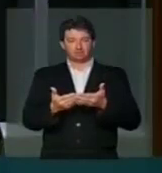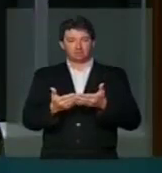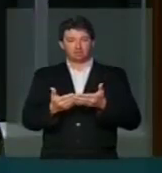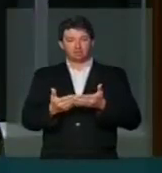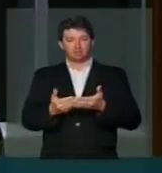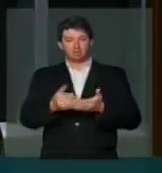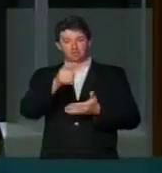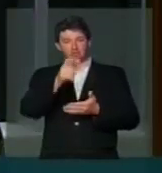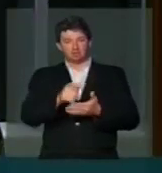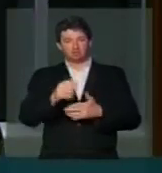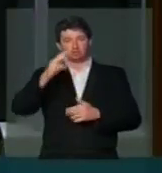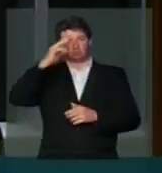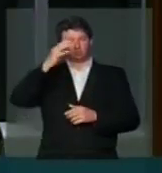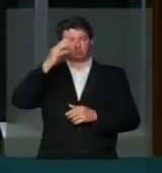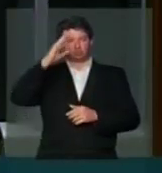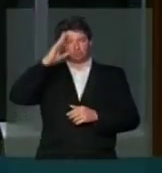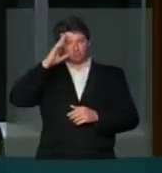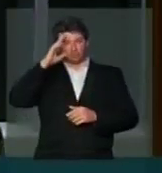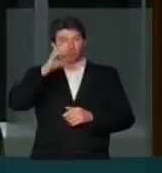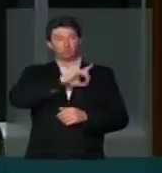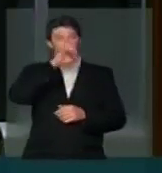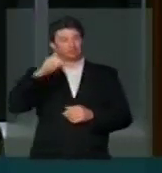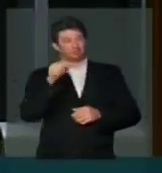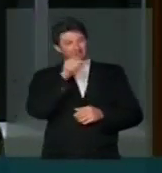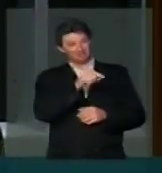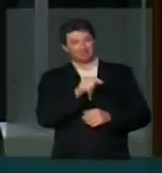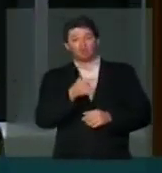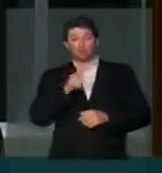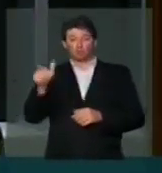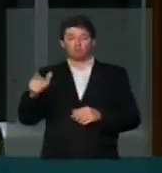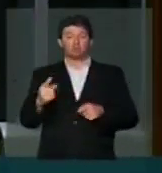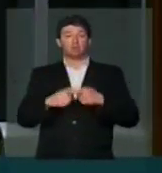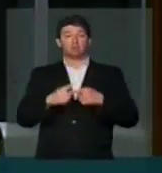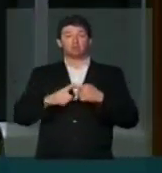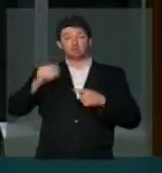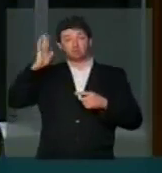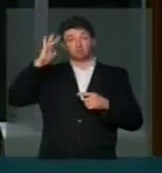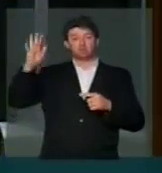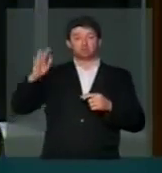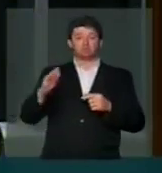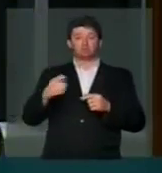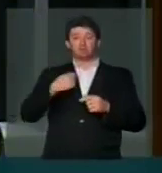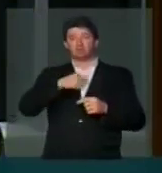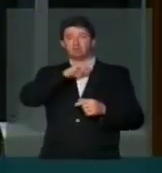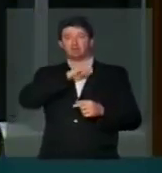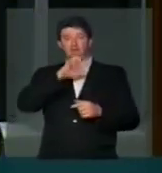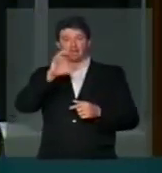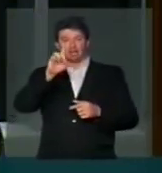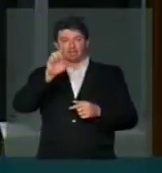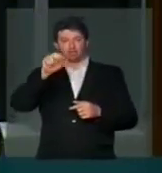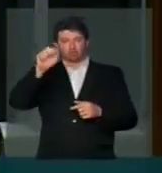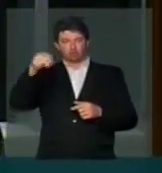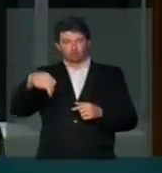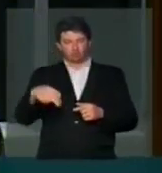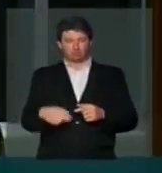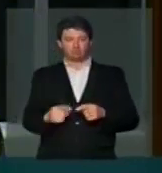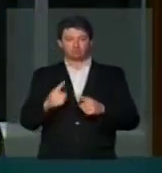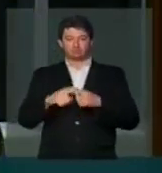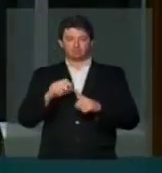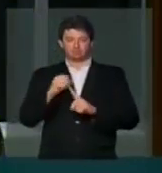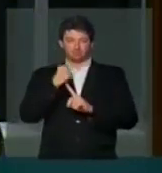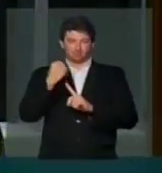soldados brasileiros no seu dia. Porque o sonho, delegado Edson, com uma sociedade